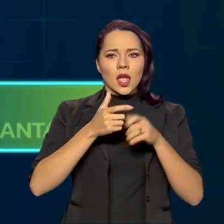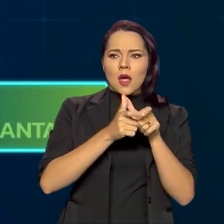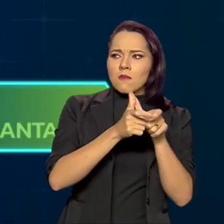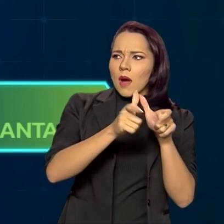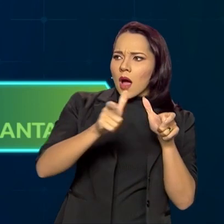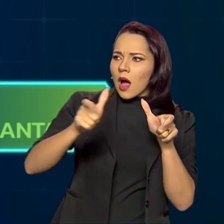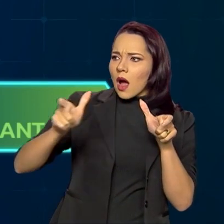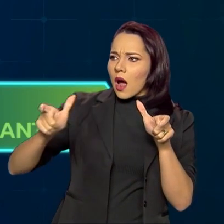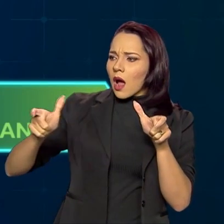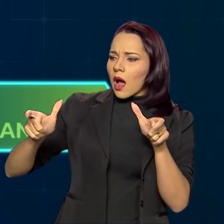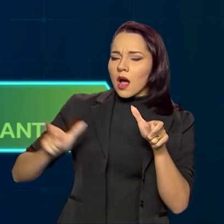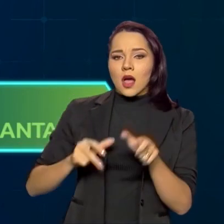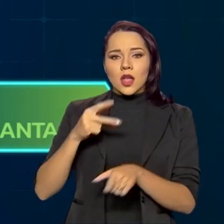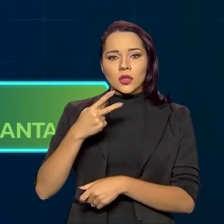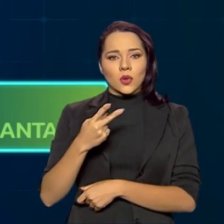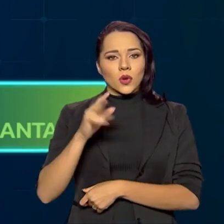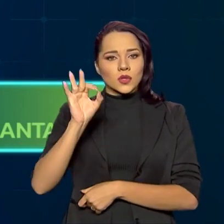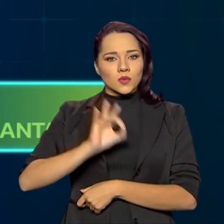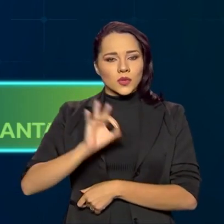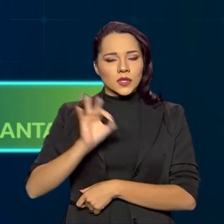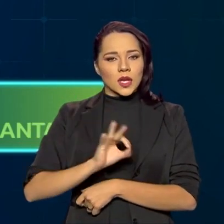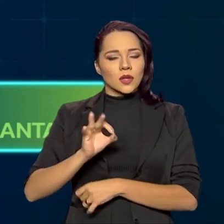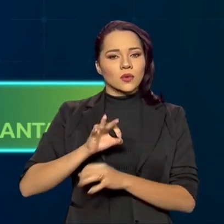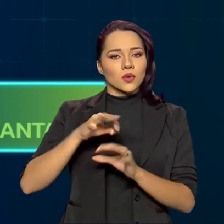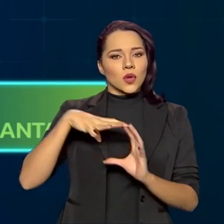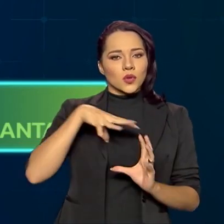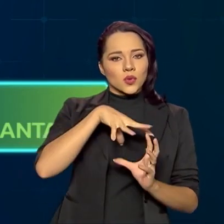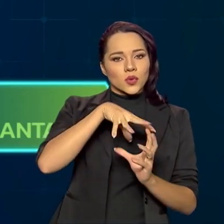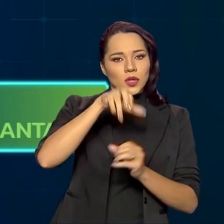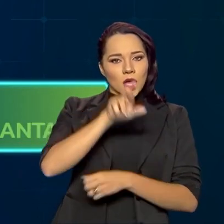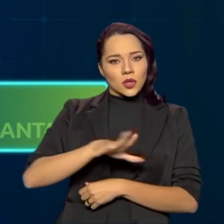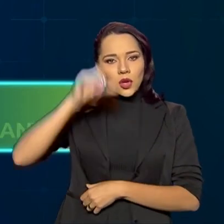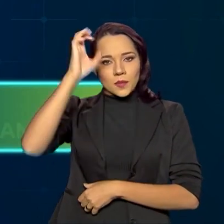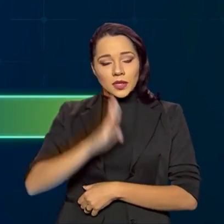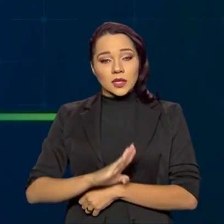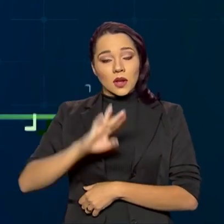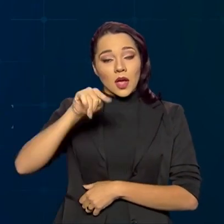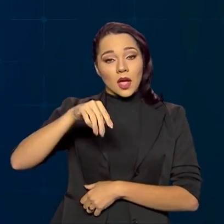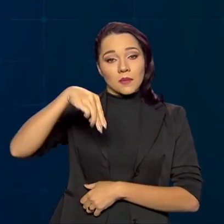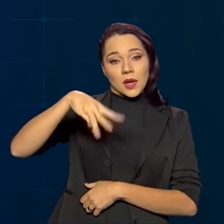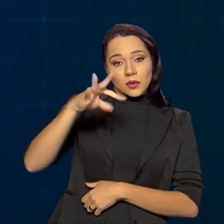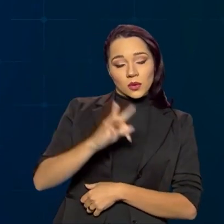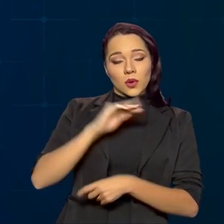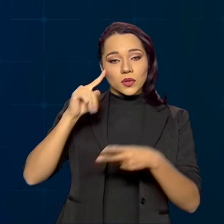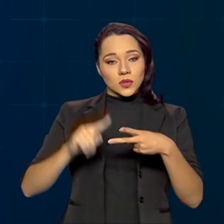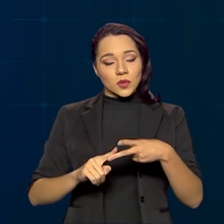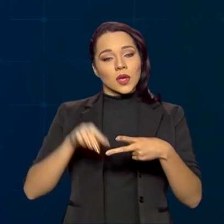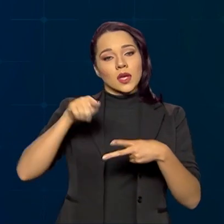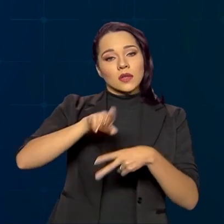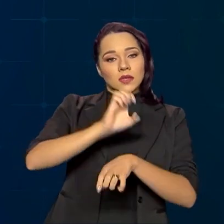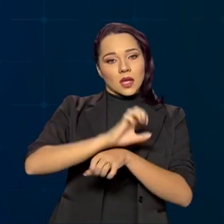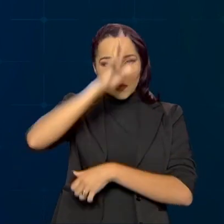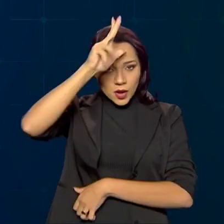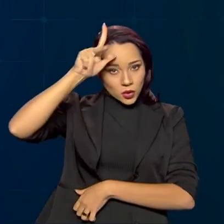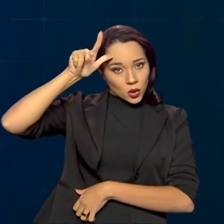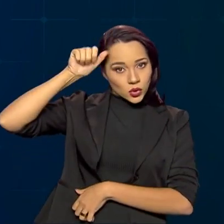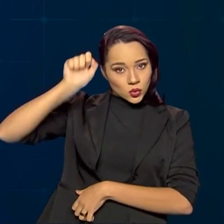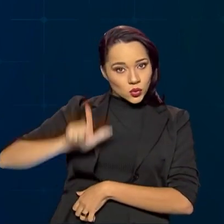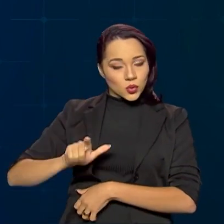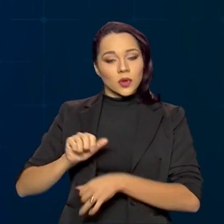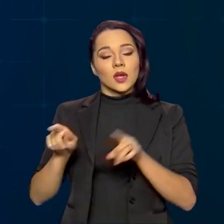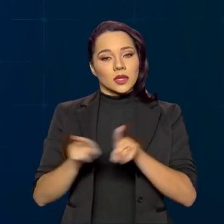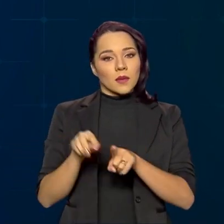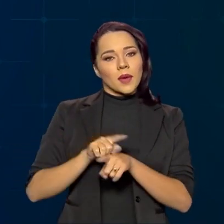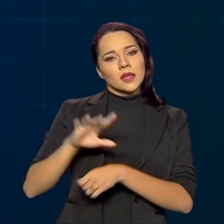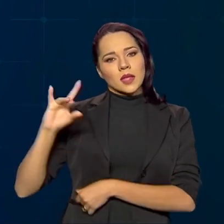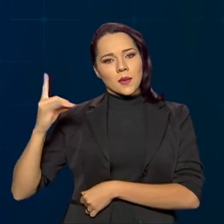2% do território brasileiro, nos estados do Mato Grosso e Mato Grosso do Sul e se estende também por parte da